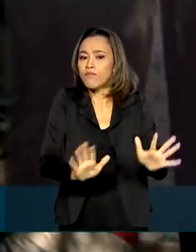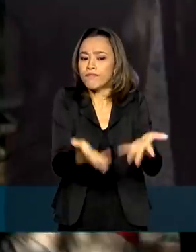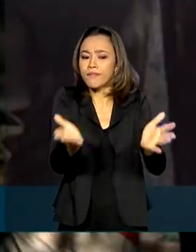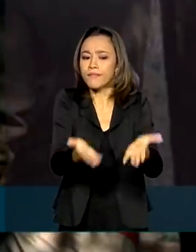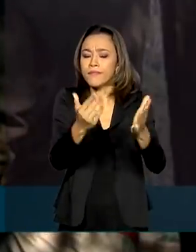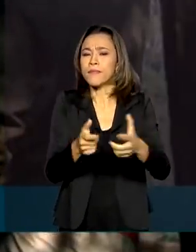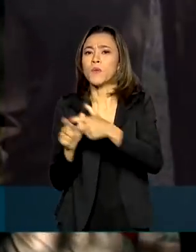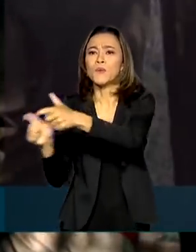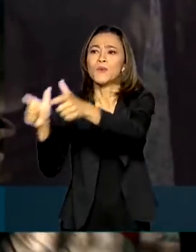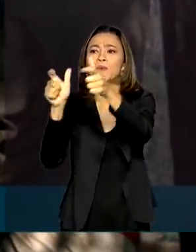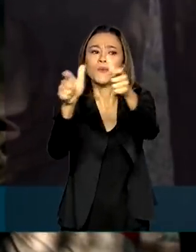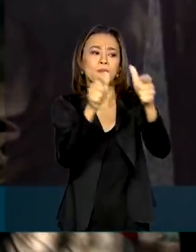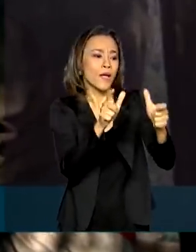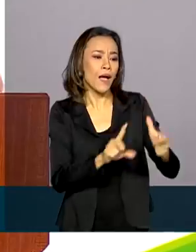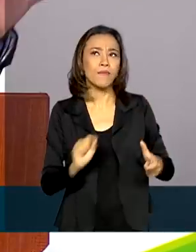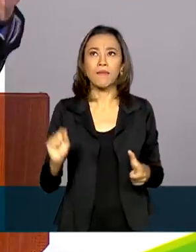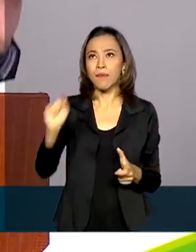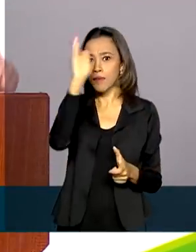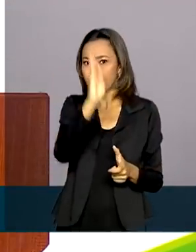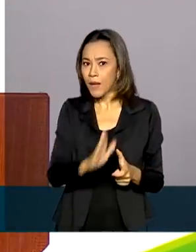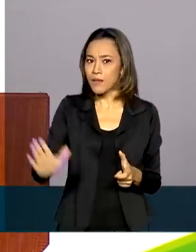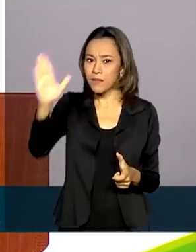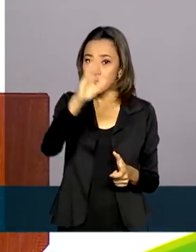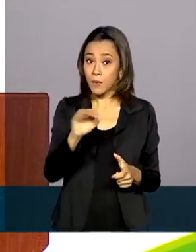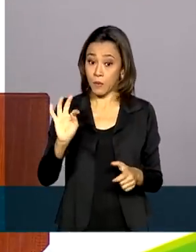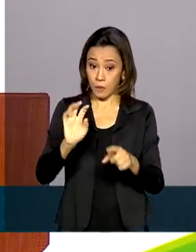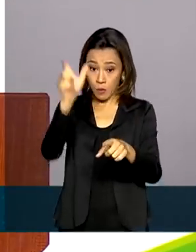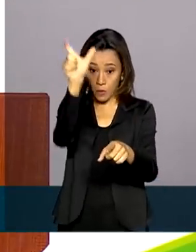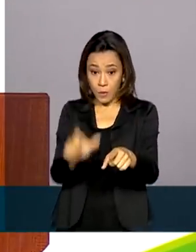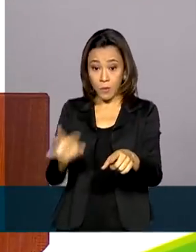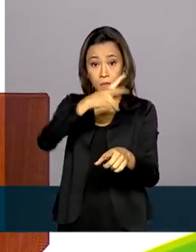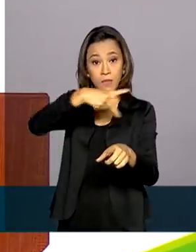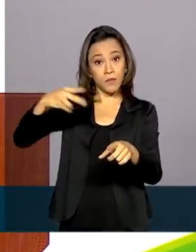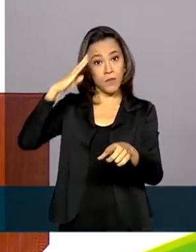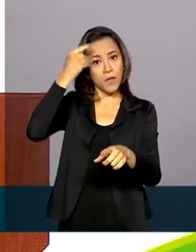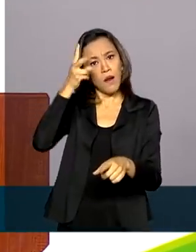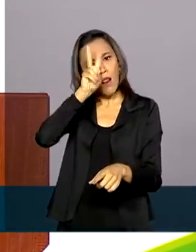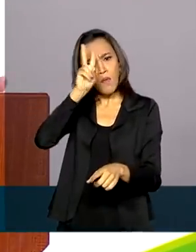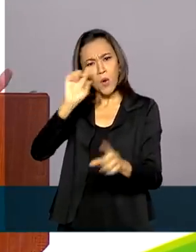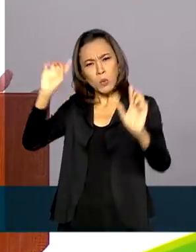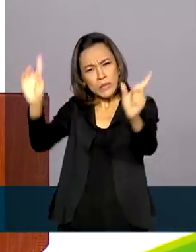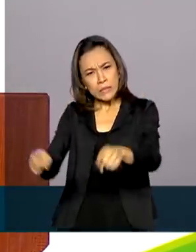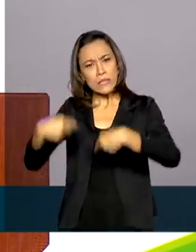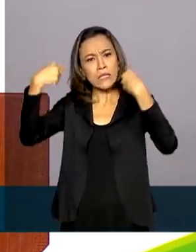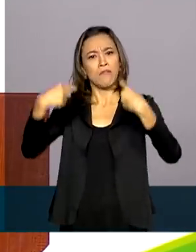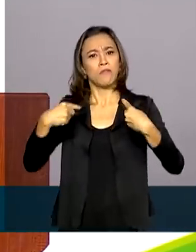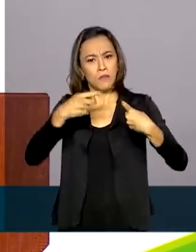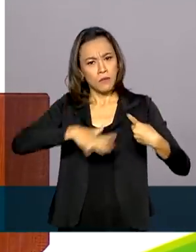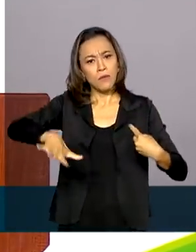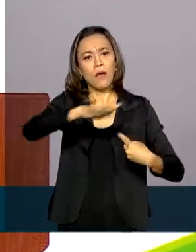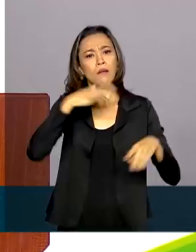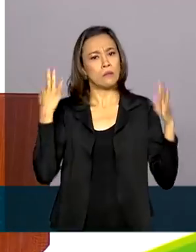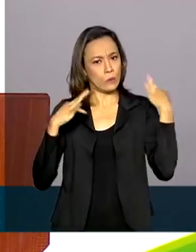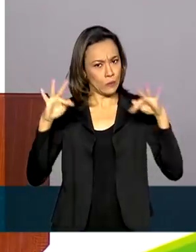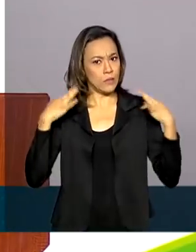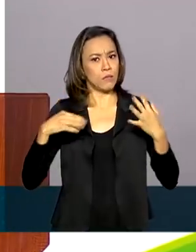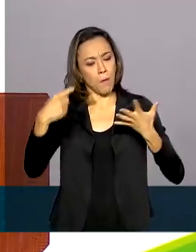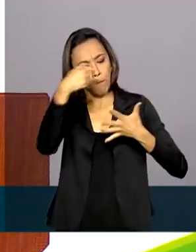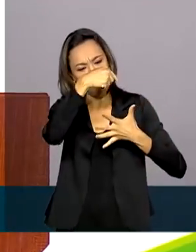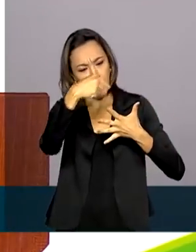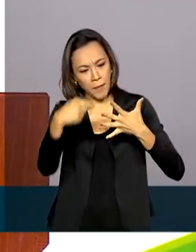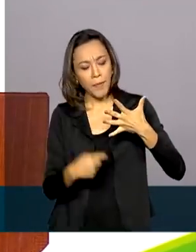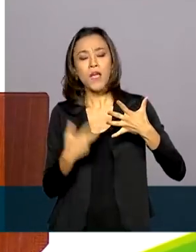destinos turísticos nacionais. O presidente Jair Bolsonaro lembrou desafios enfrentados pelo setor de turismo e